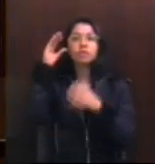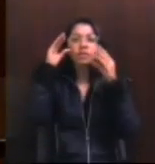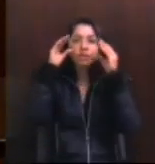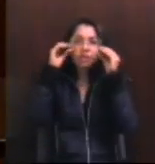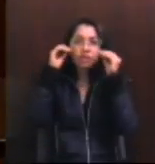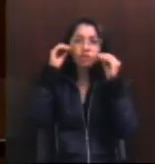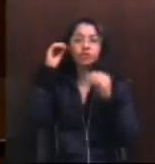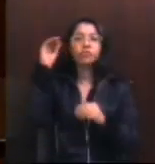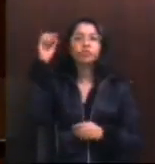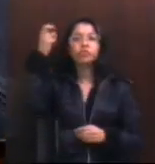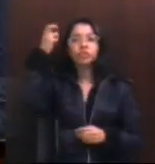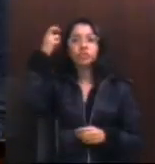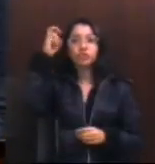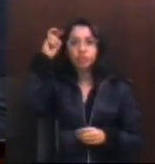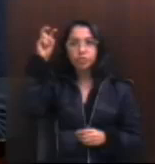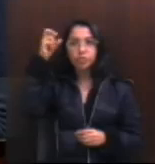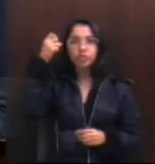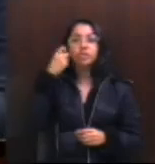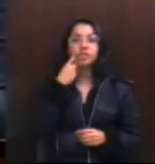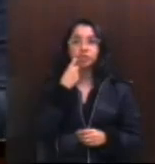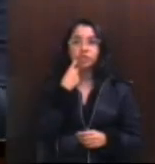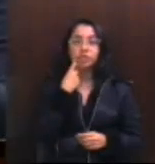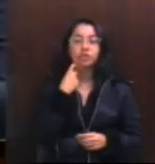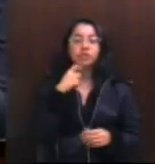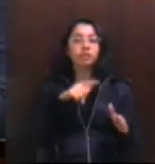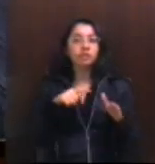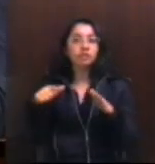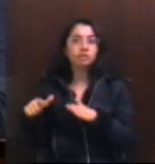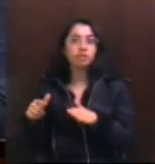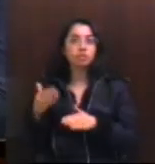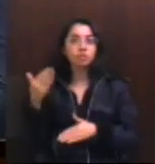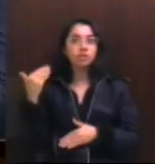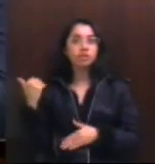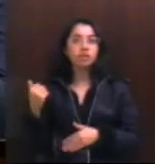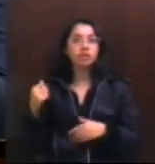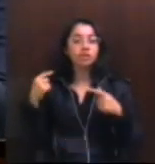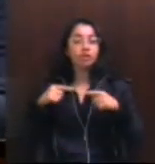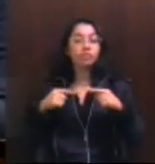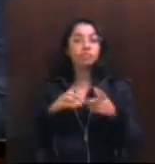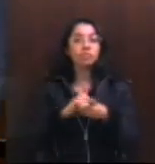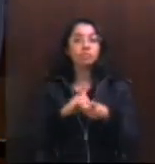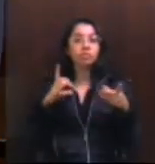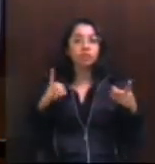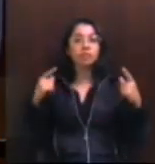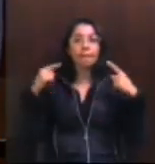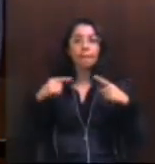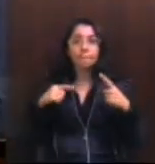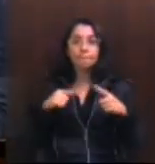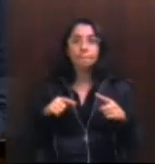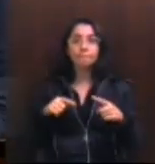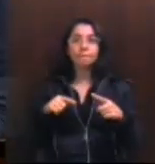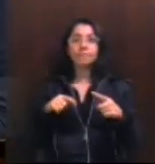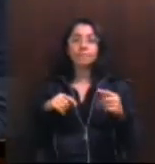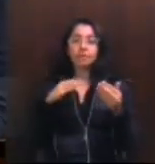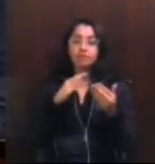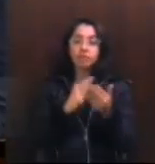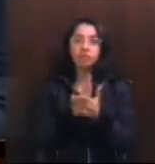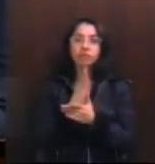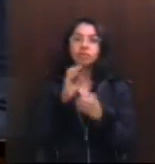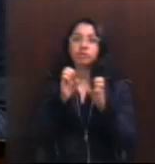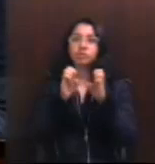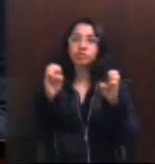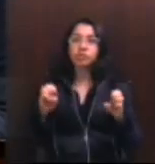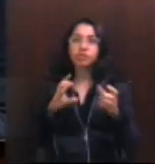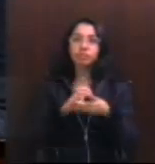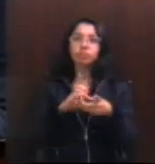na noite de quinta e sexta da semana anterior à passada. É a luta pela democracia, a luta pela validade do sistema democrático, a